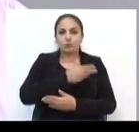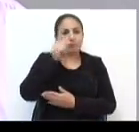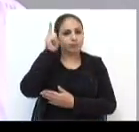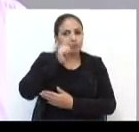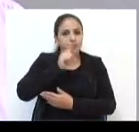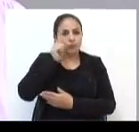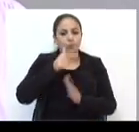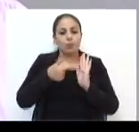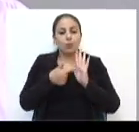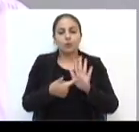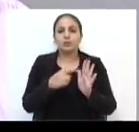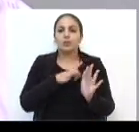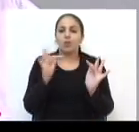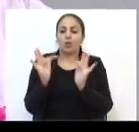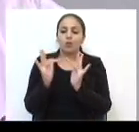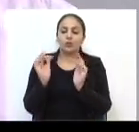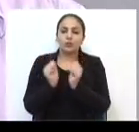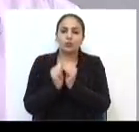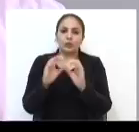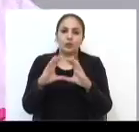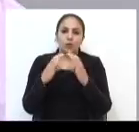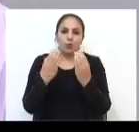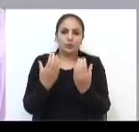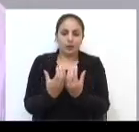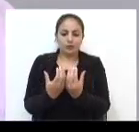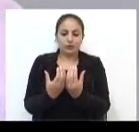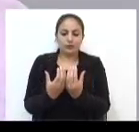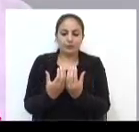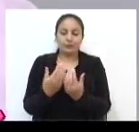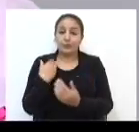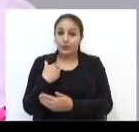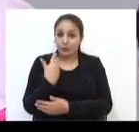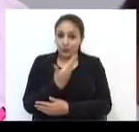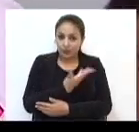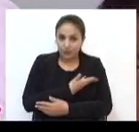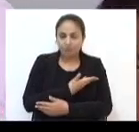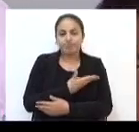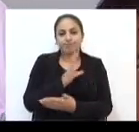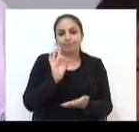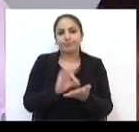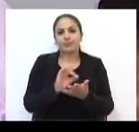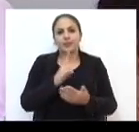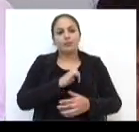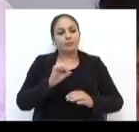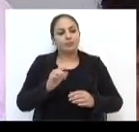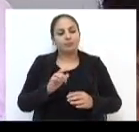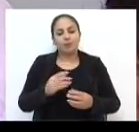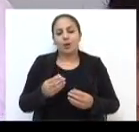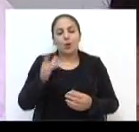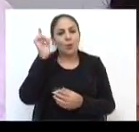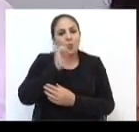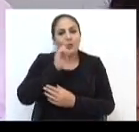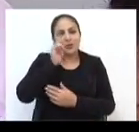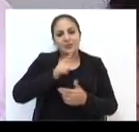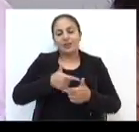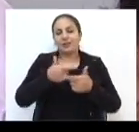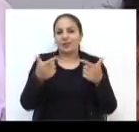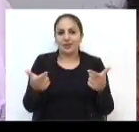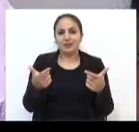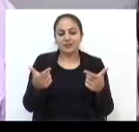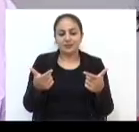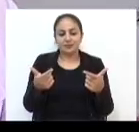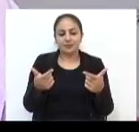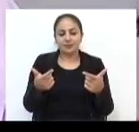a gente mostrou que teve contato com a comunidade, né? Então a gente, realmente, fomos merecedores dessa